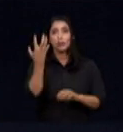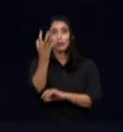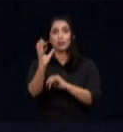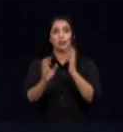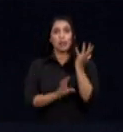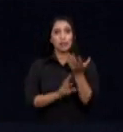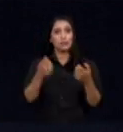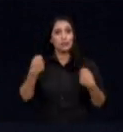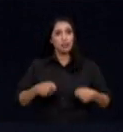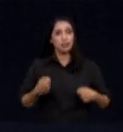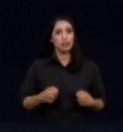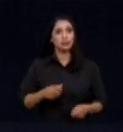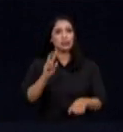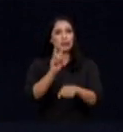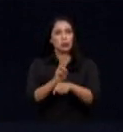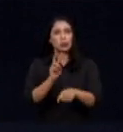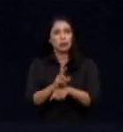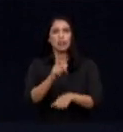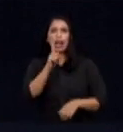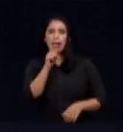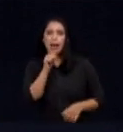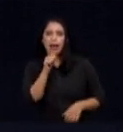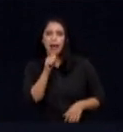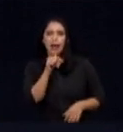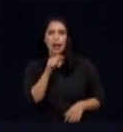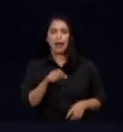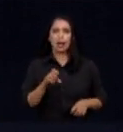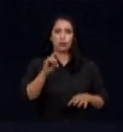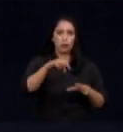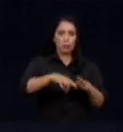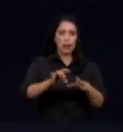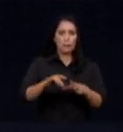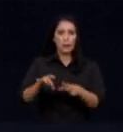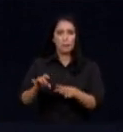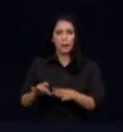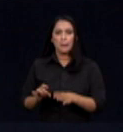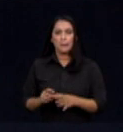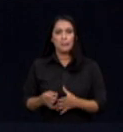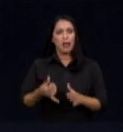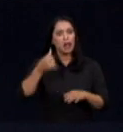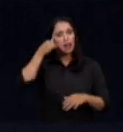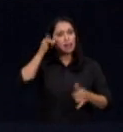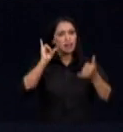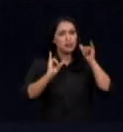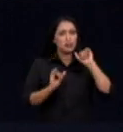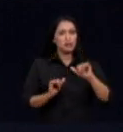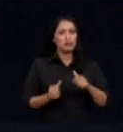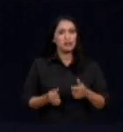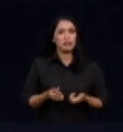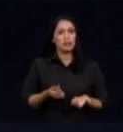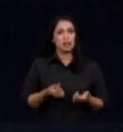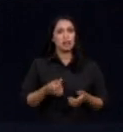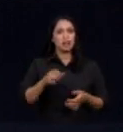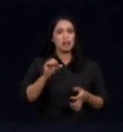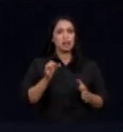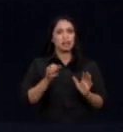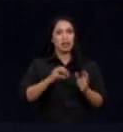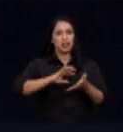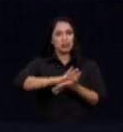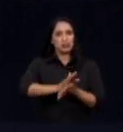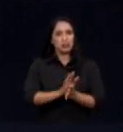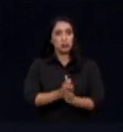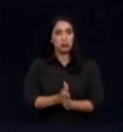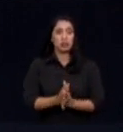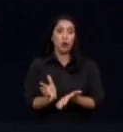ele não fizer a preservação do manancial, dos óleos d'água, o plantio direto, o manejo integrado de pragas, a colheita não é boa. E se a